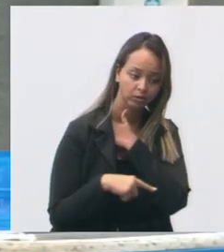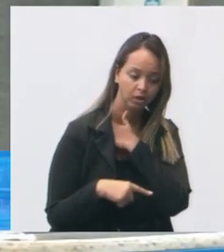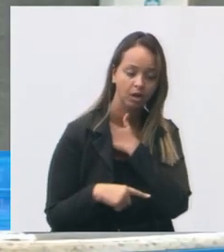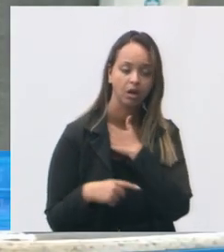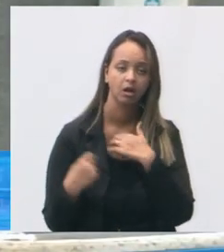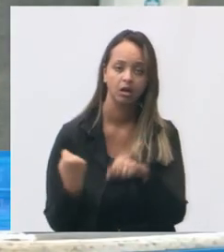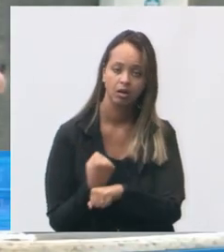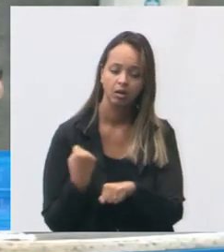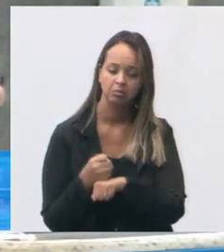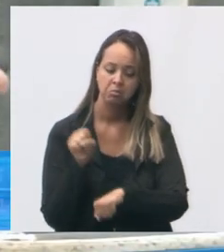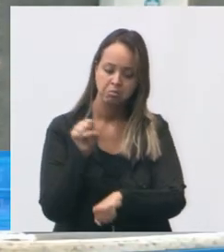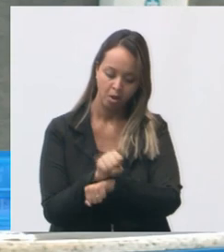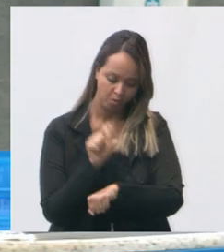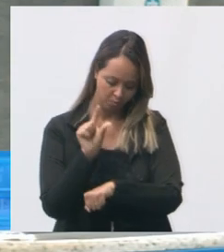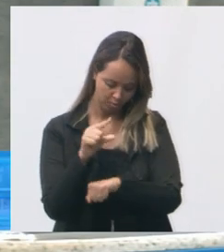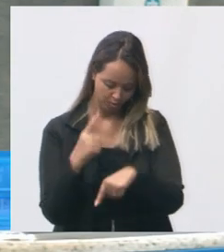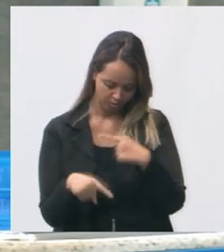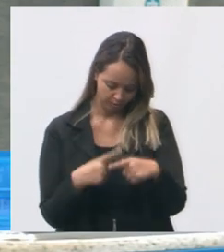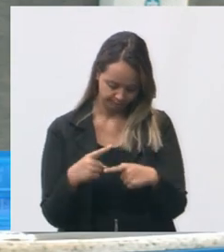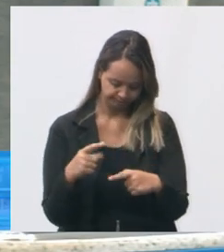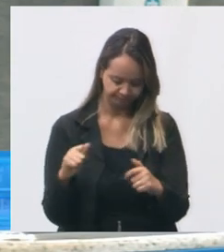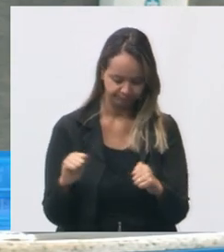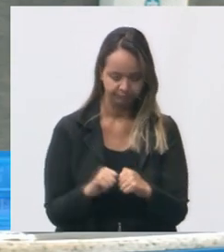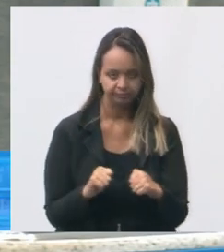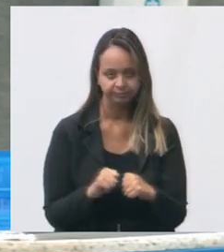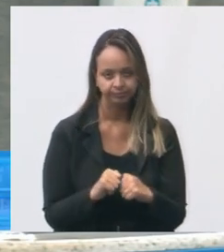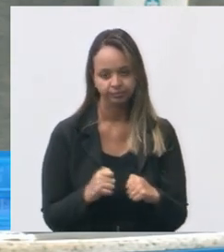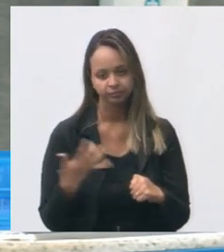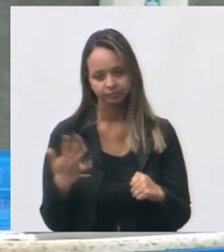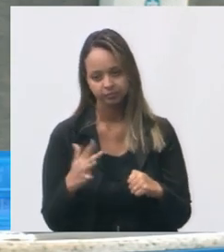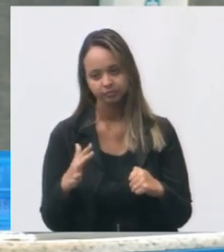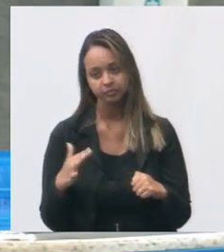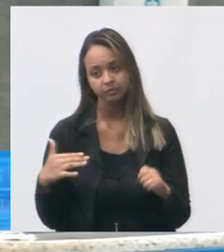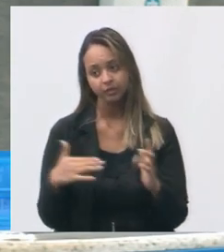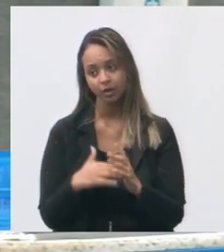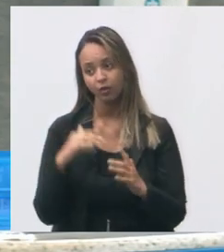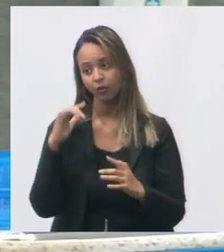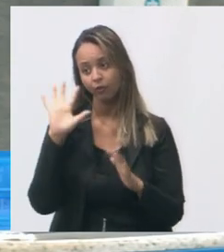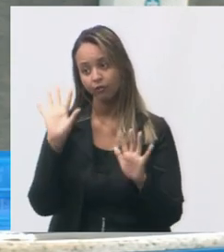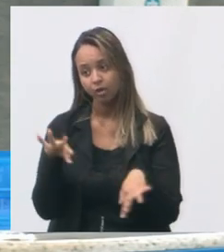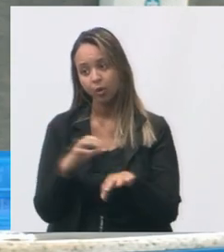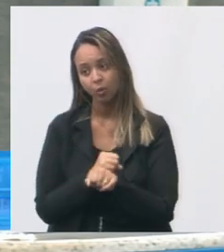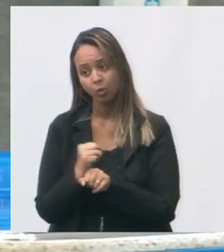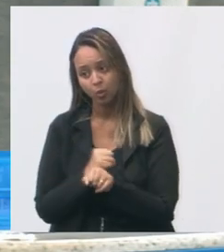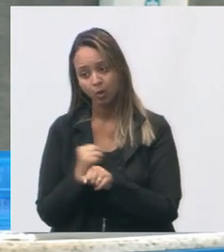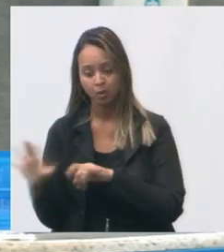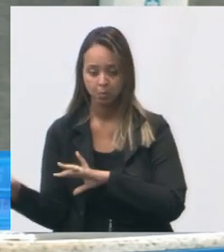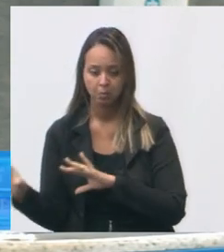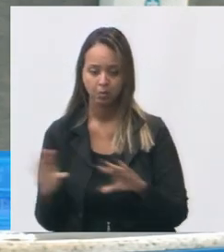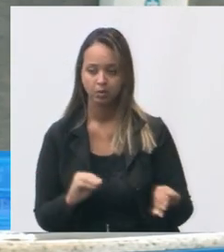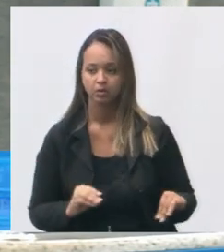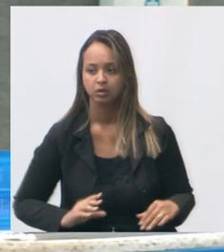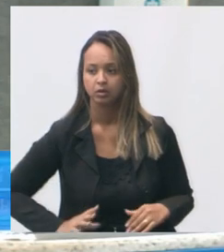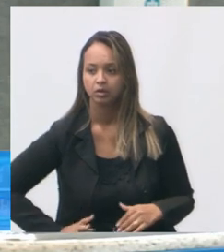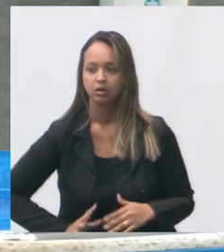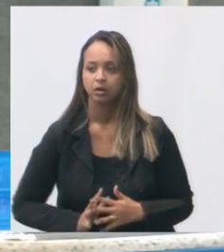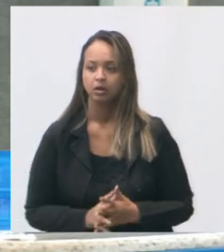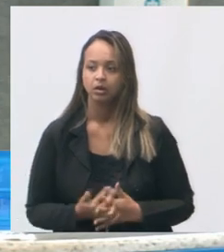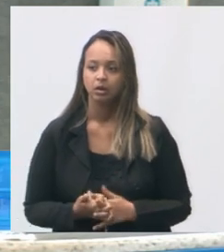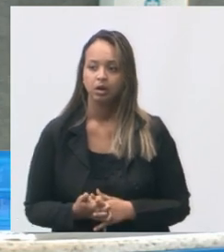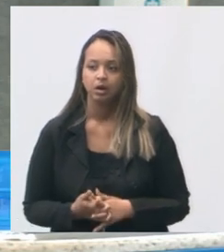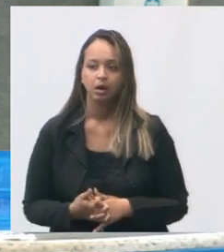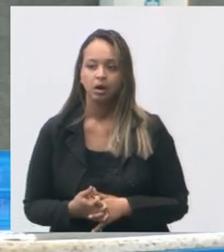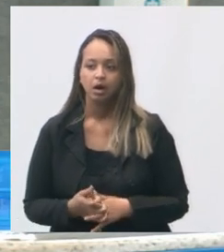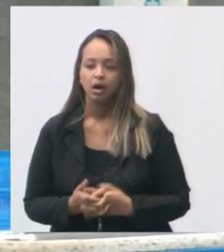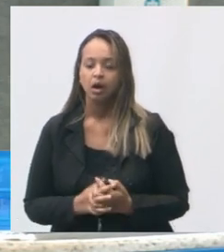e provavelmente vai sair daqui até o final desse ano para ir para a unidade de saúde nova da ilha de santa maria então ali atende moradores